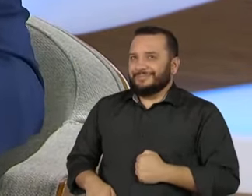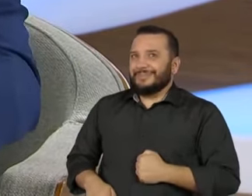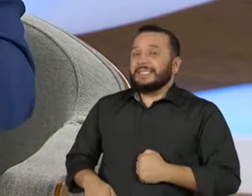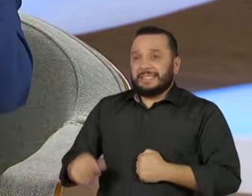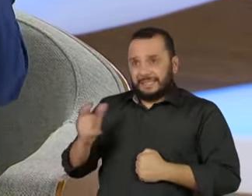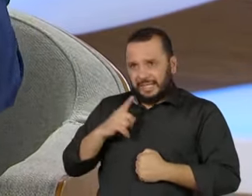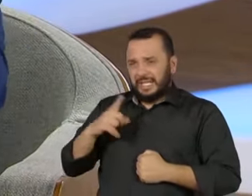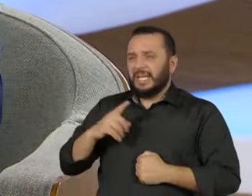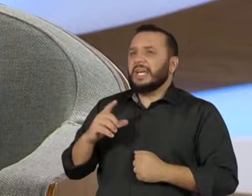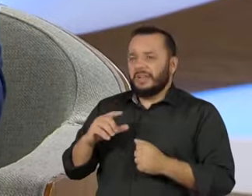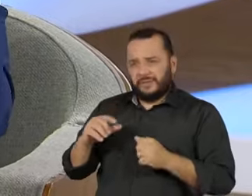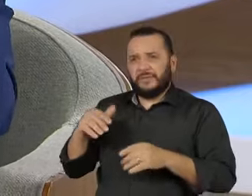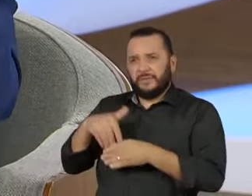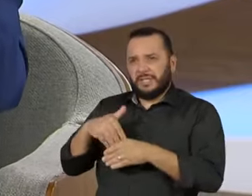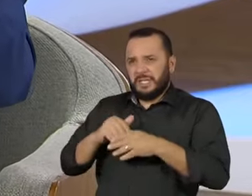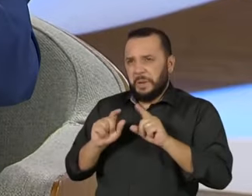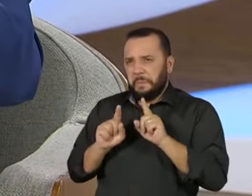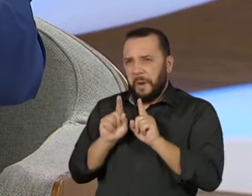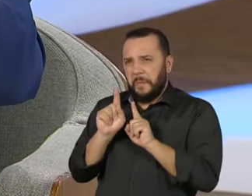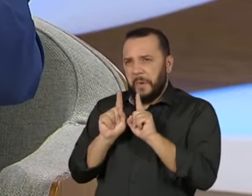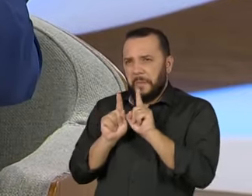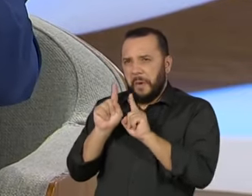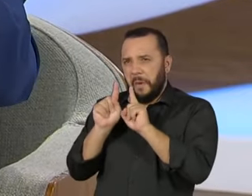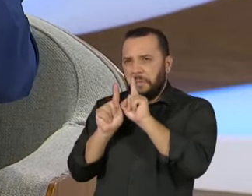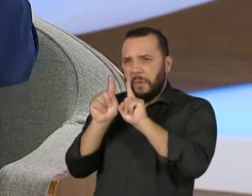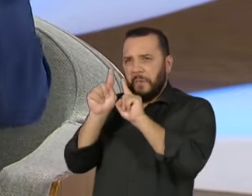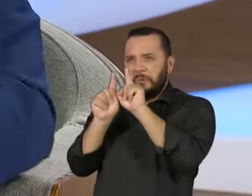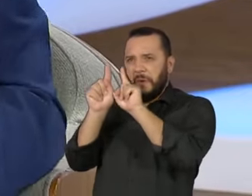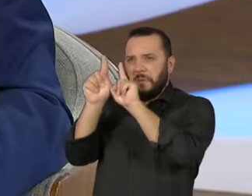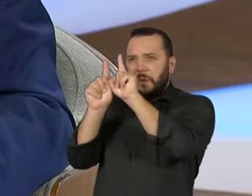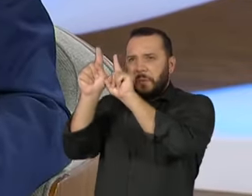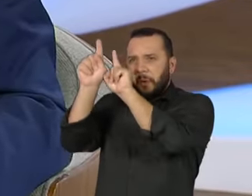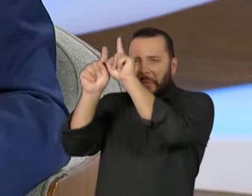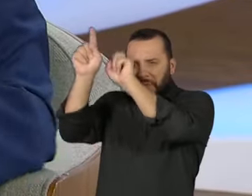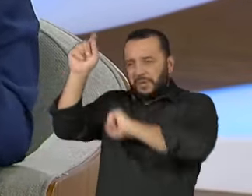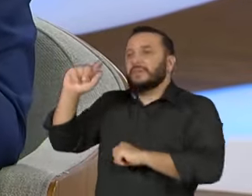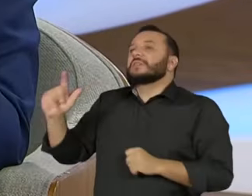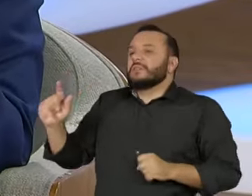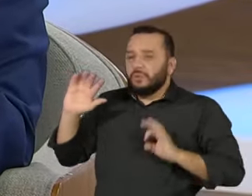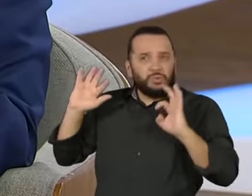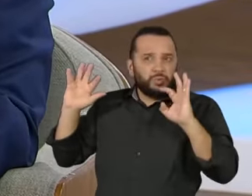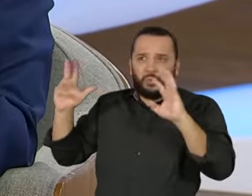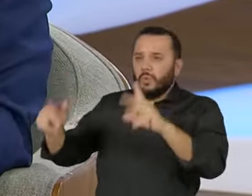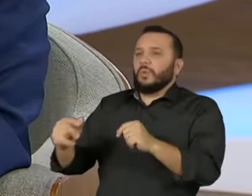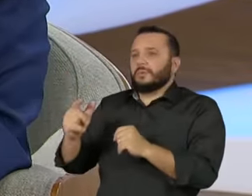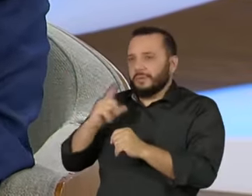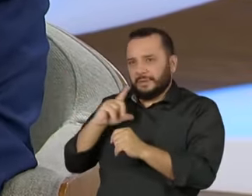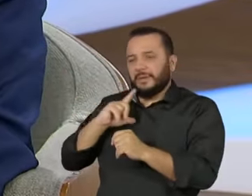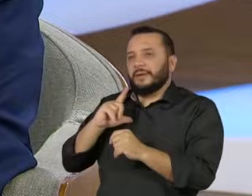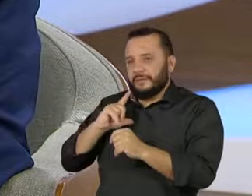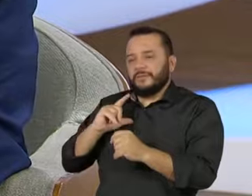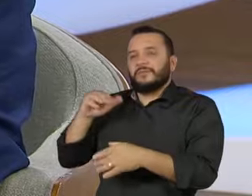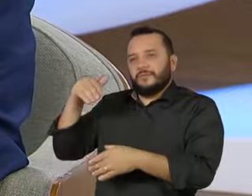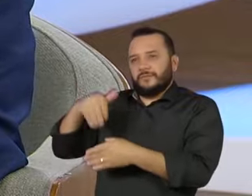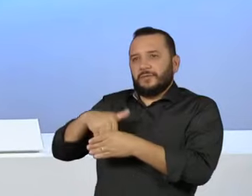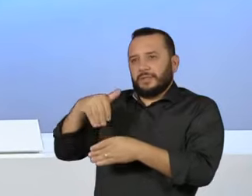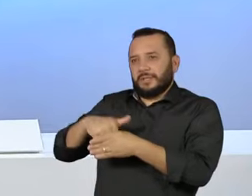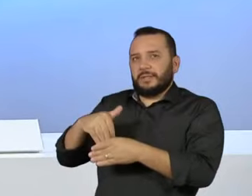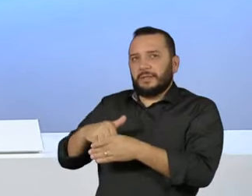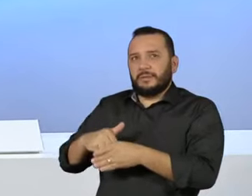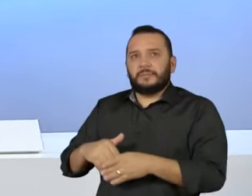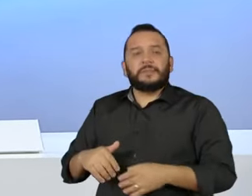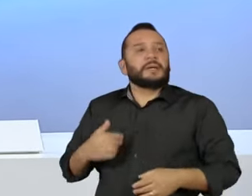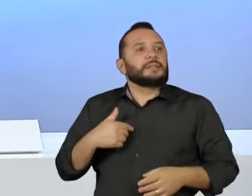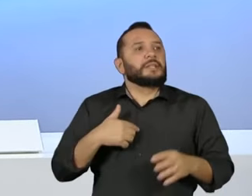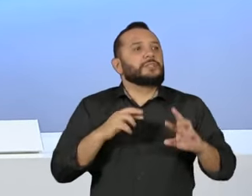disputadíssima e todos tiveram votações consagradoras. Então, assim, tem muito chão pela frente. E sobre a